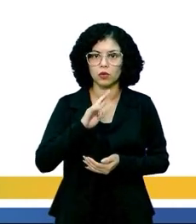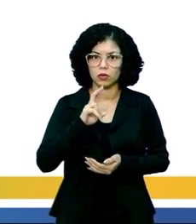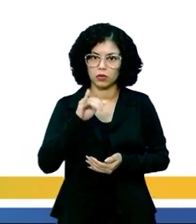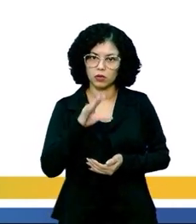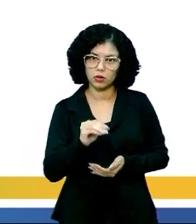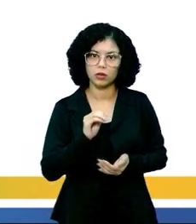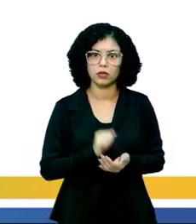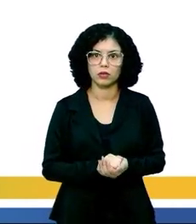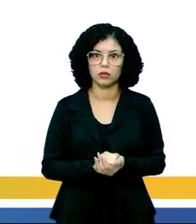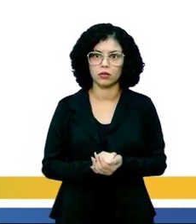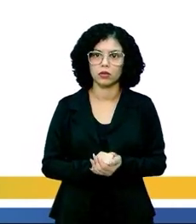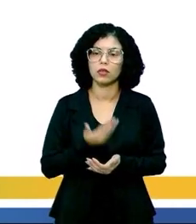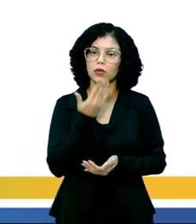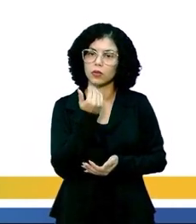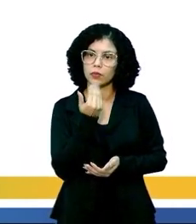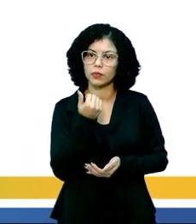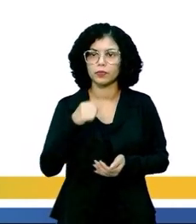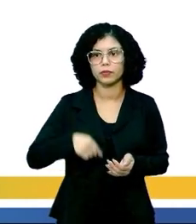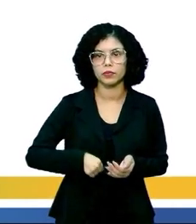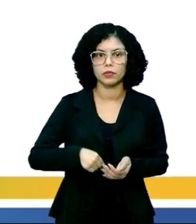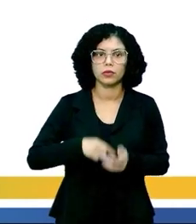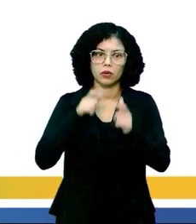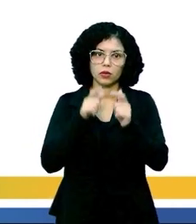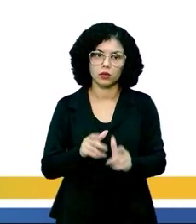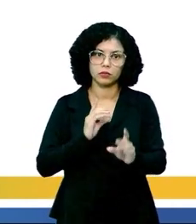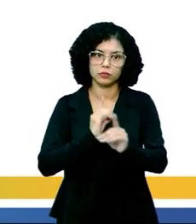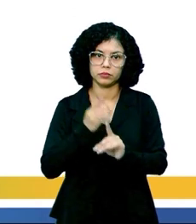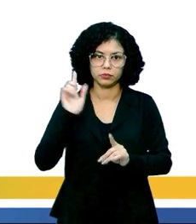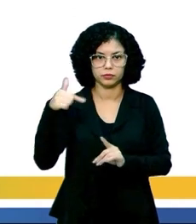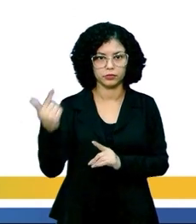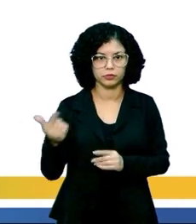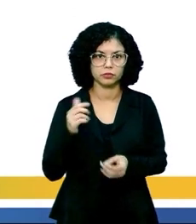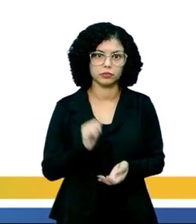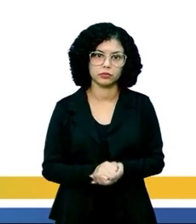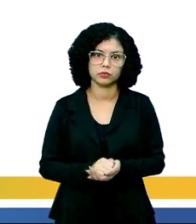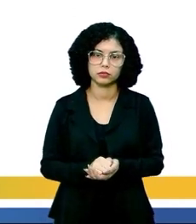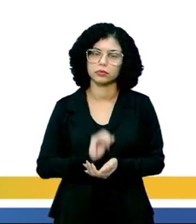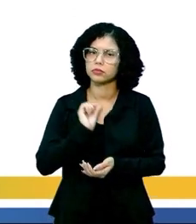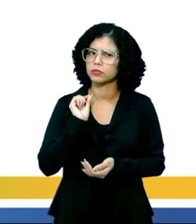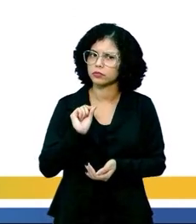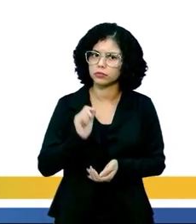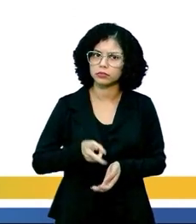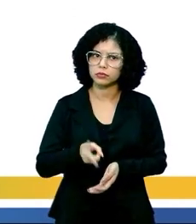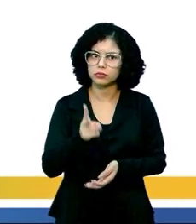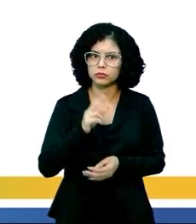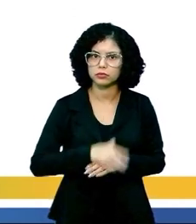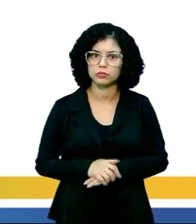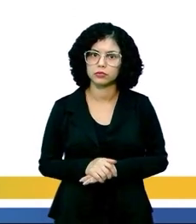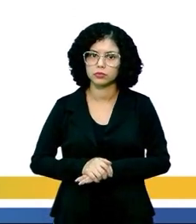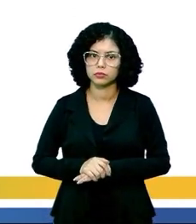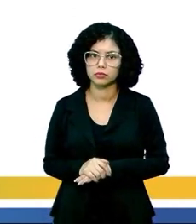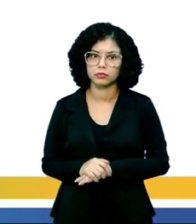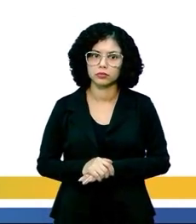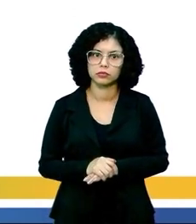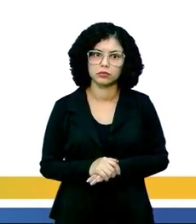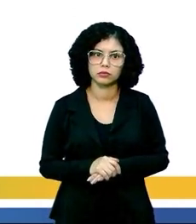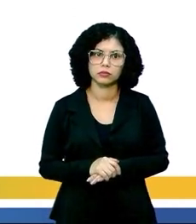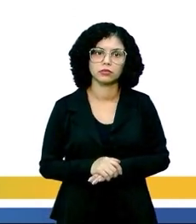o composto orgânico que é digerido no estômago e o outro local de digestão desse composto são respectivamente.